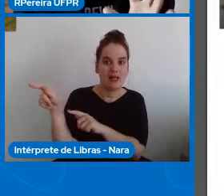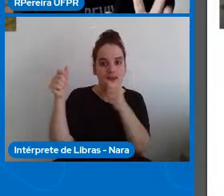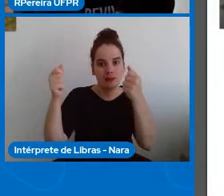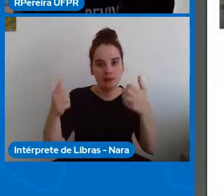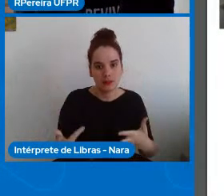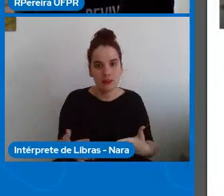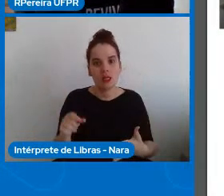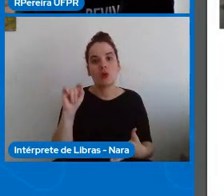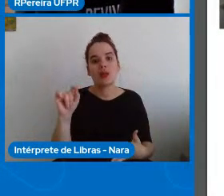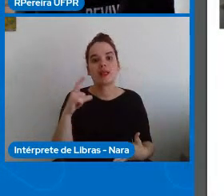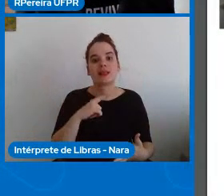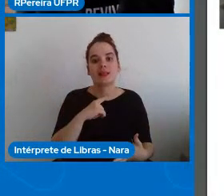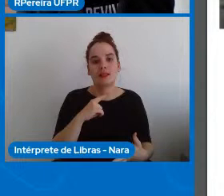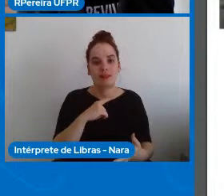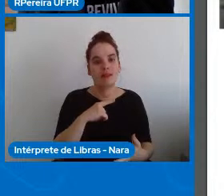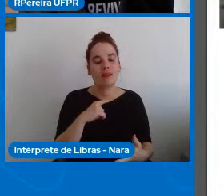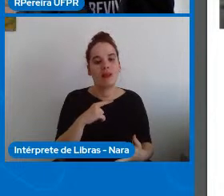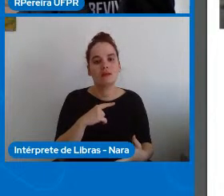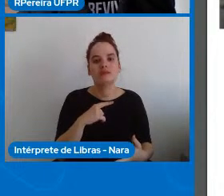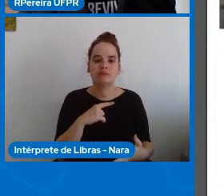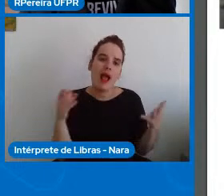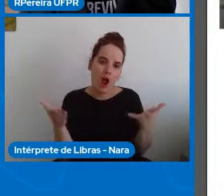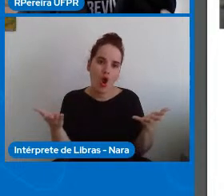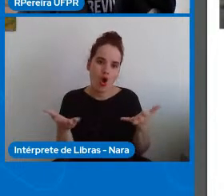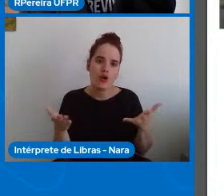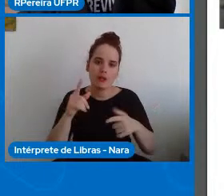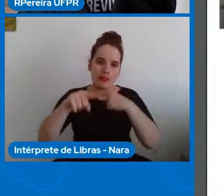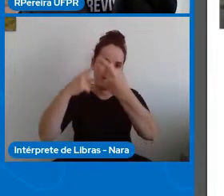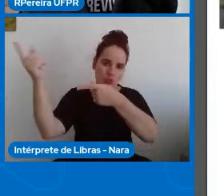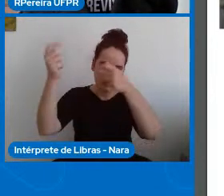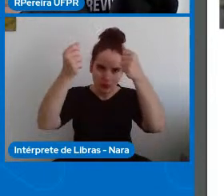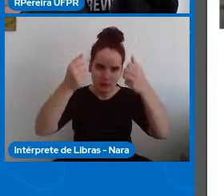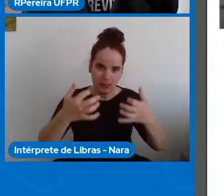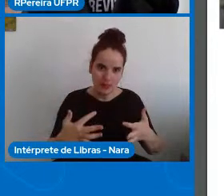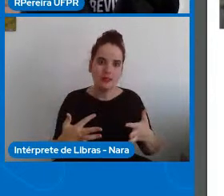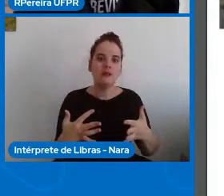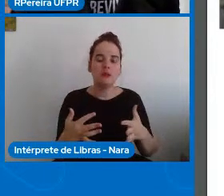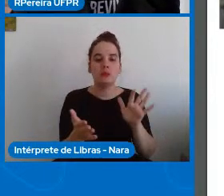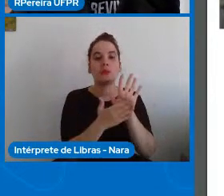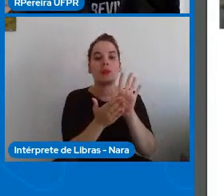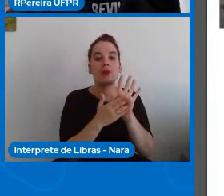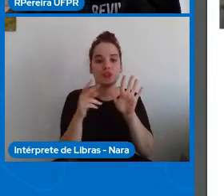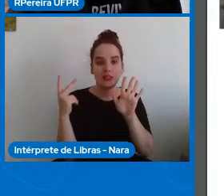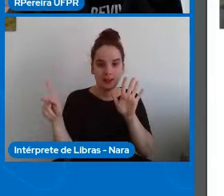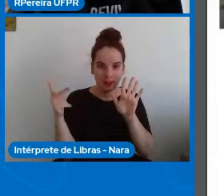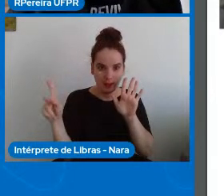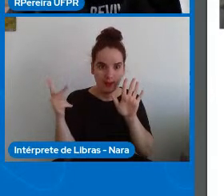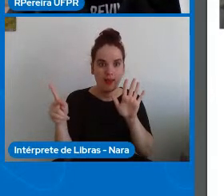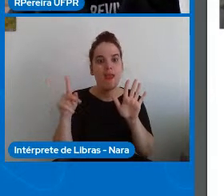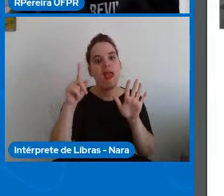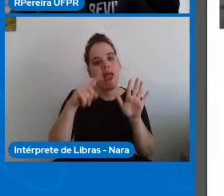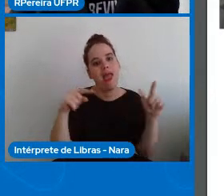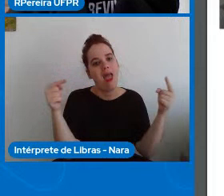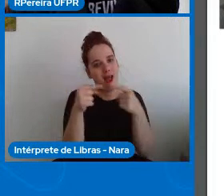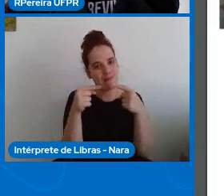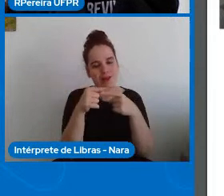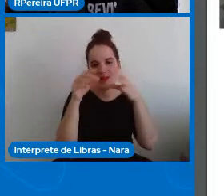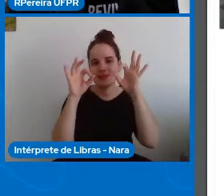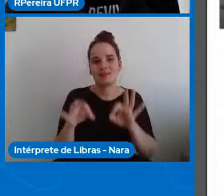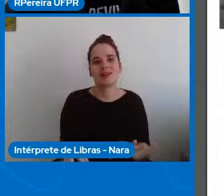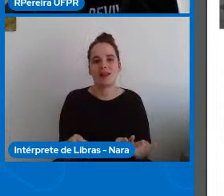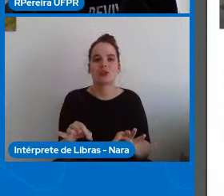fala quero deixar bem marcado ele aqui que as propostas dele é muito alinhada com o que hoje o sistema de informação